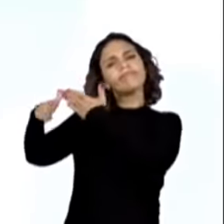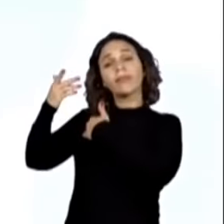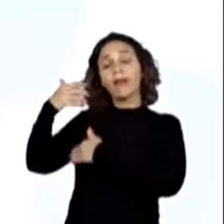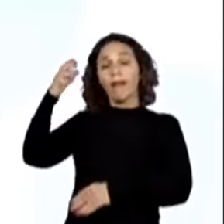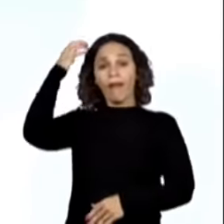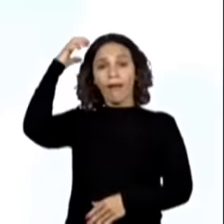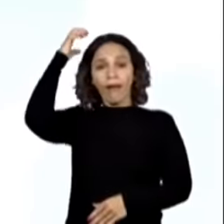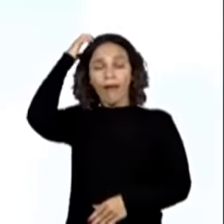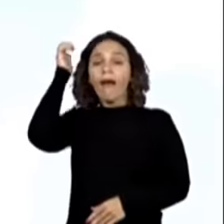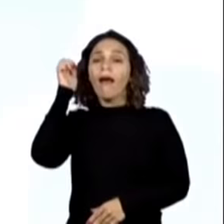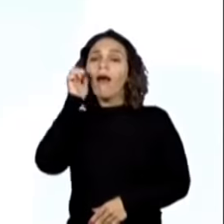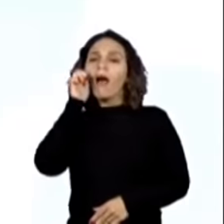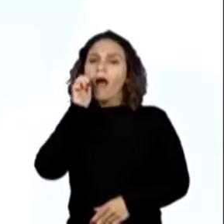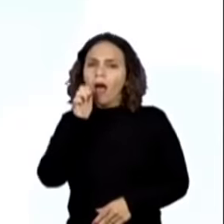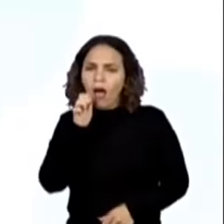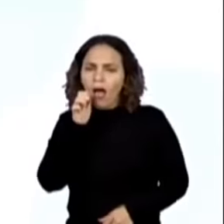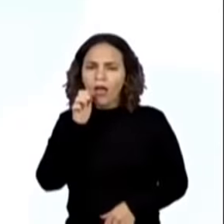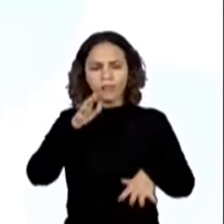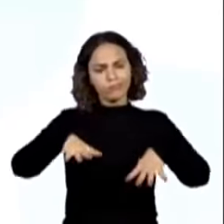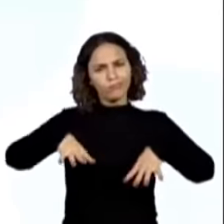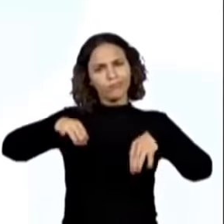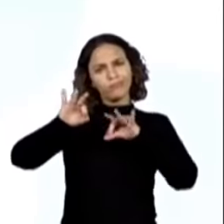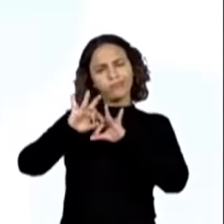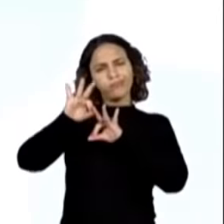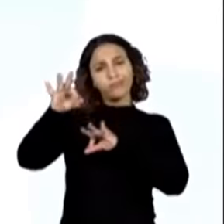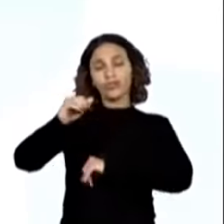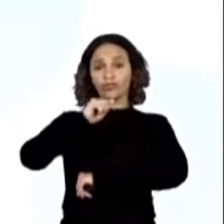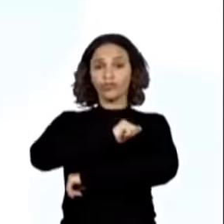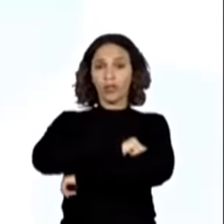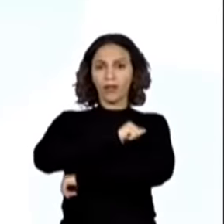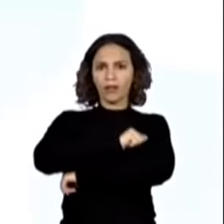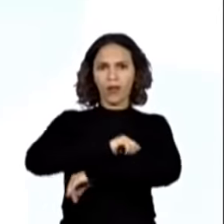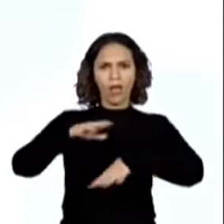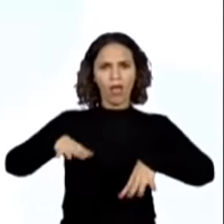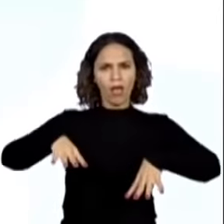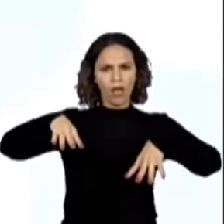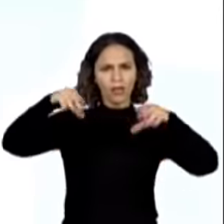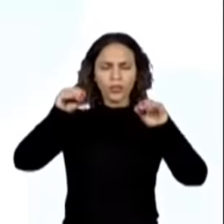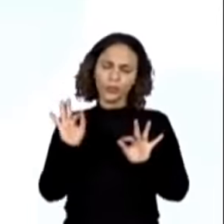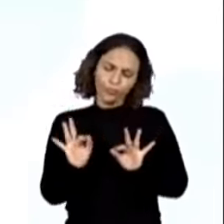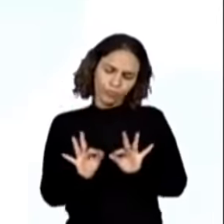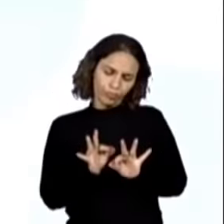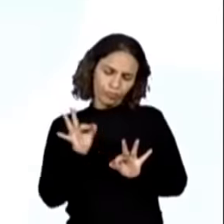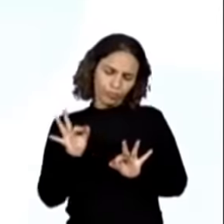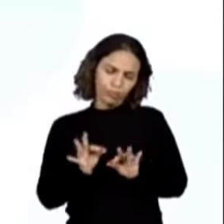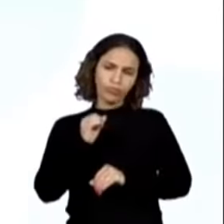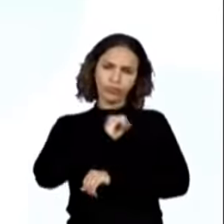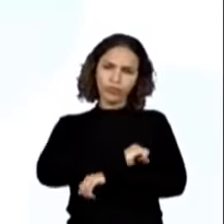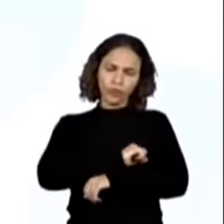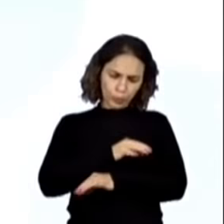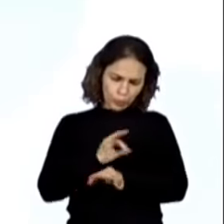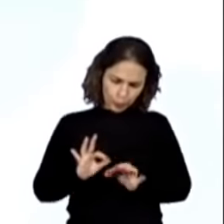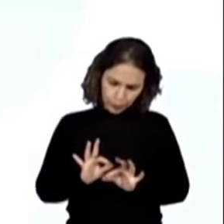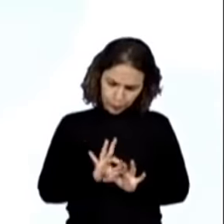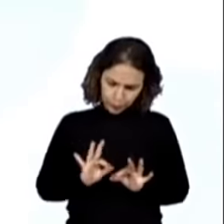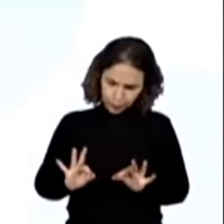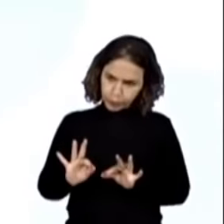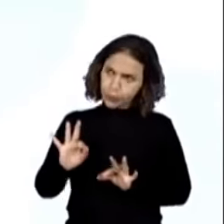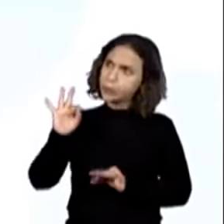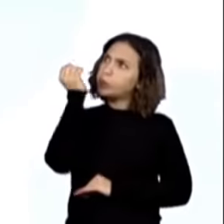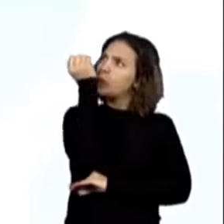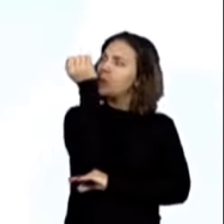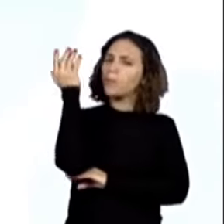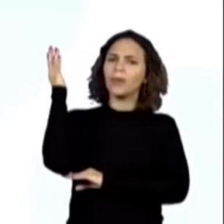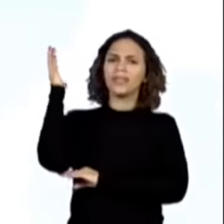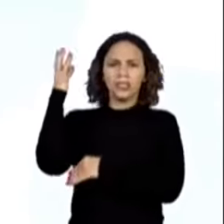distante bordava perto da janela do castelo, uma grande janela combatentes de ébano, uma